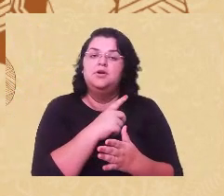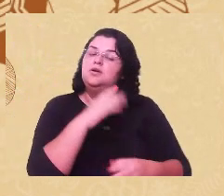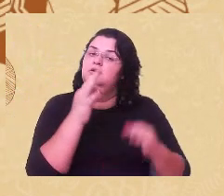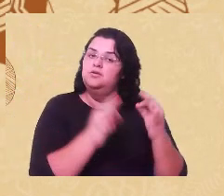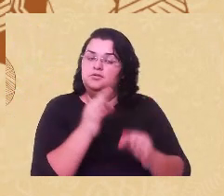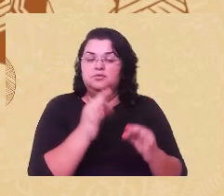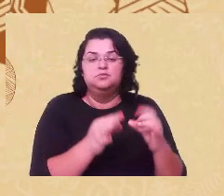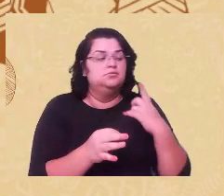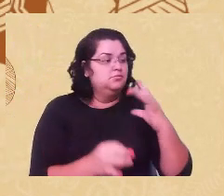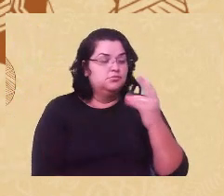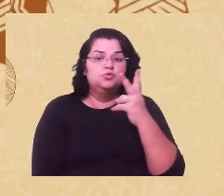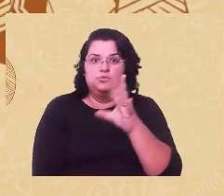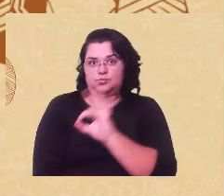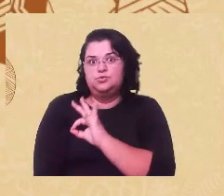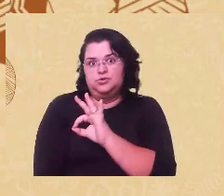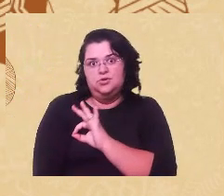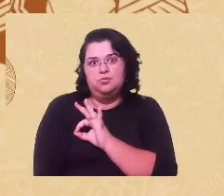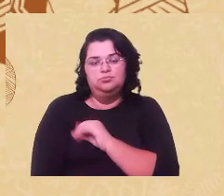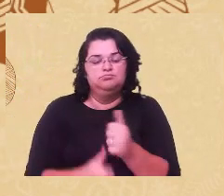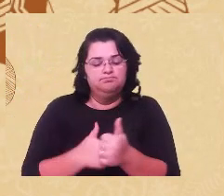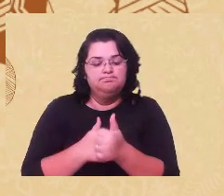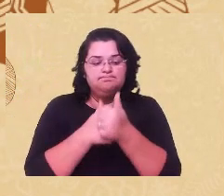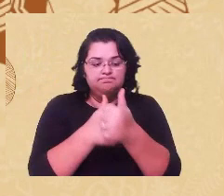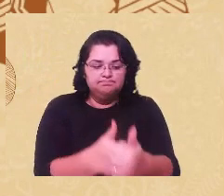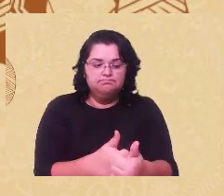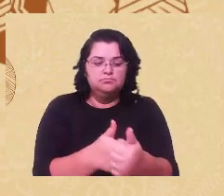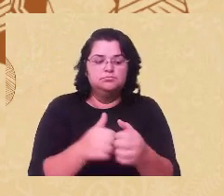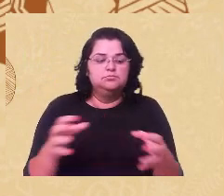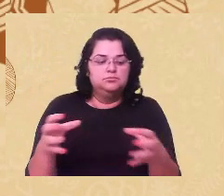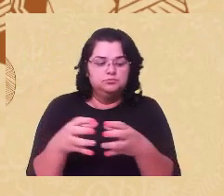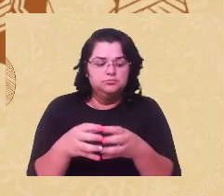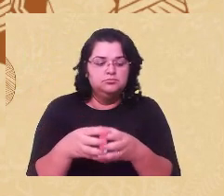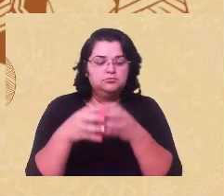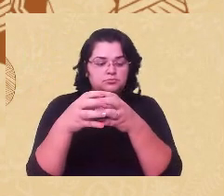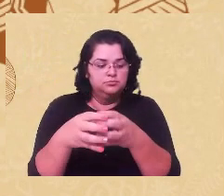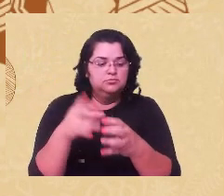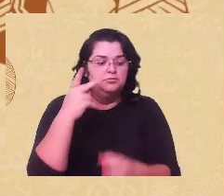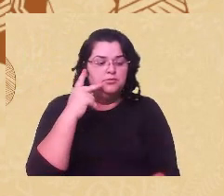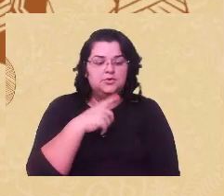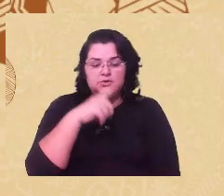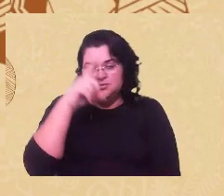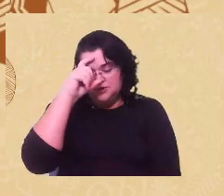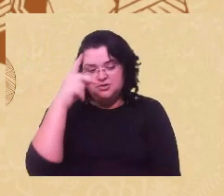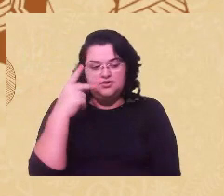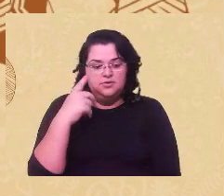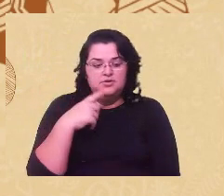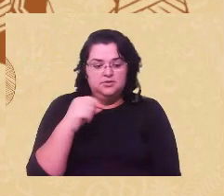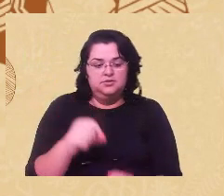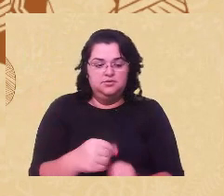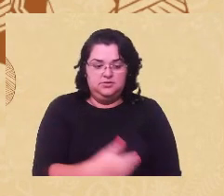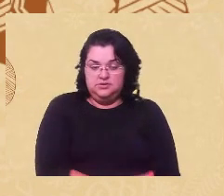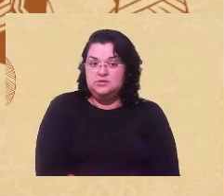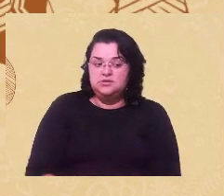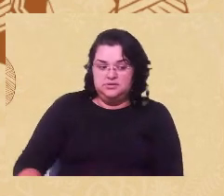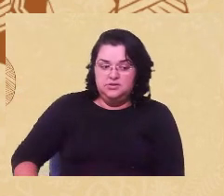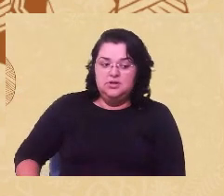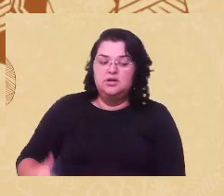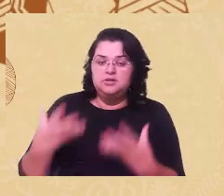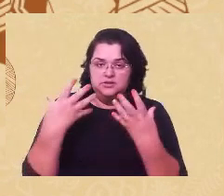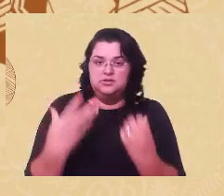dois policiais militares e foi conduzida positivamente para hospital para fazer a cesárea contra a sua vontade.